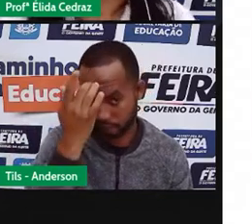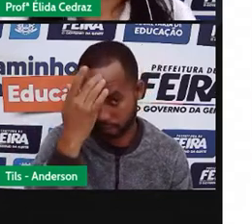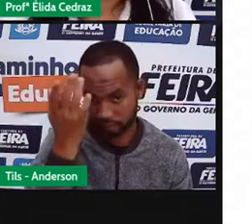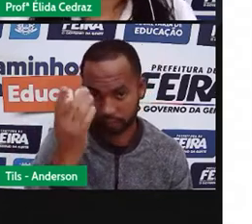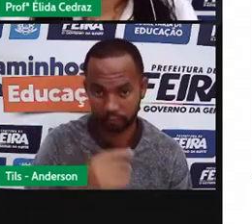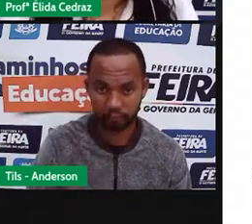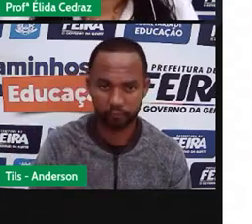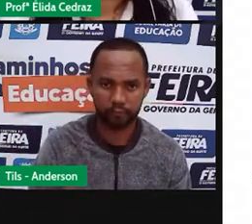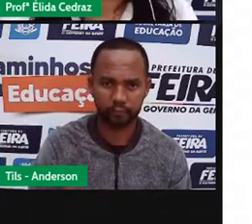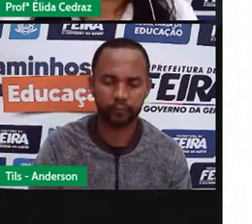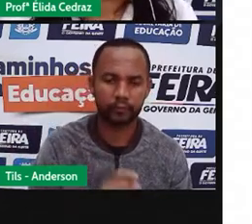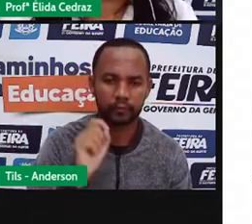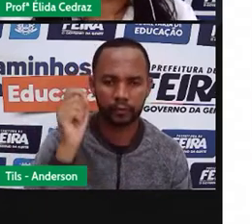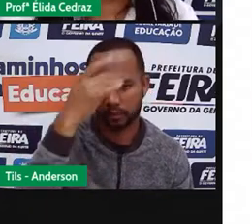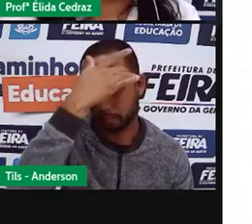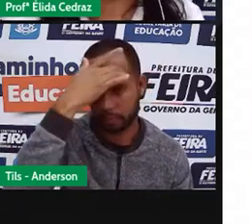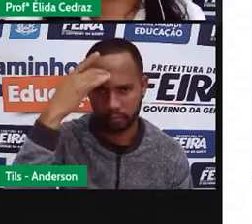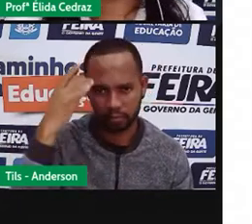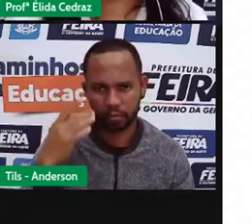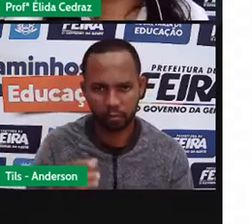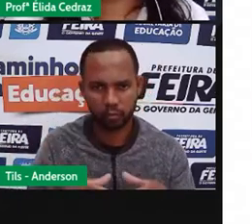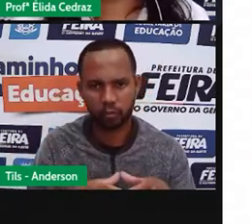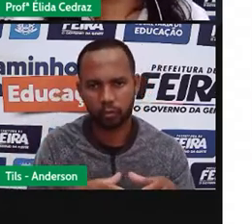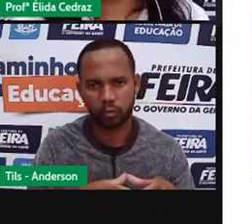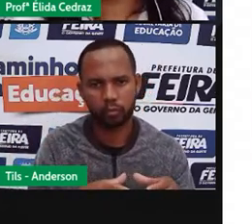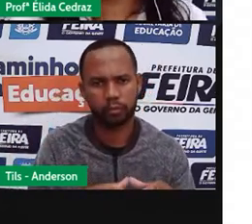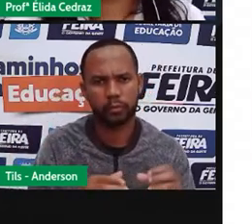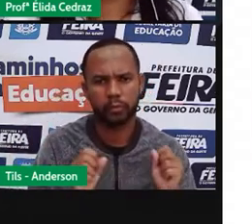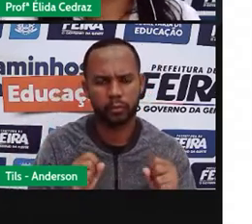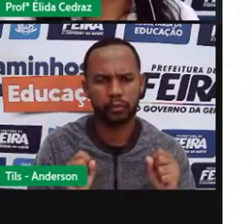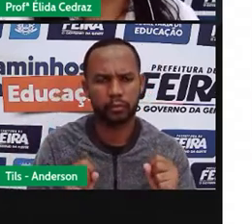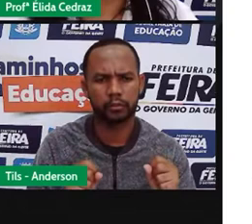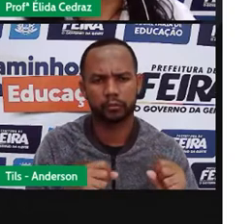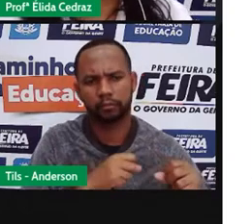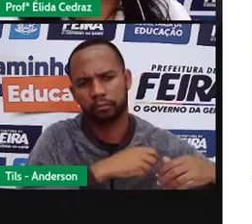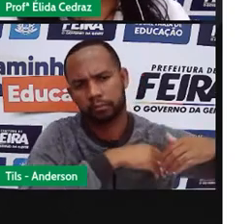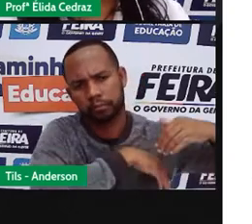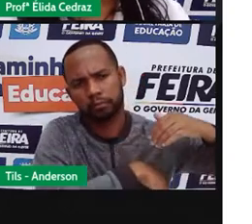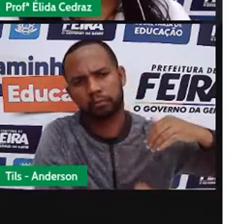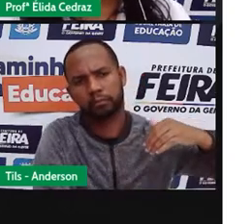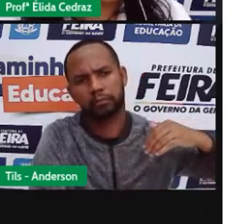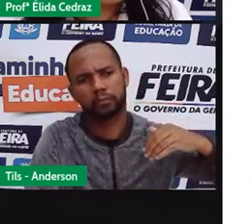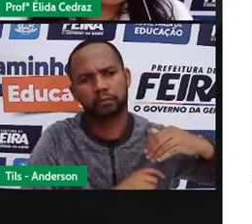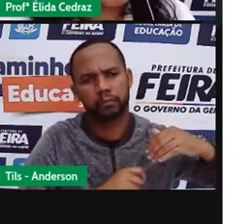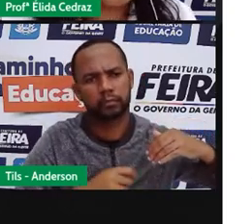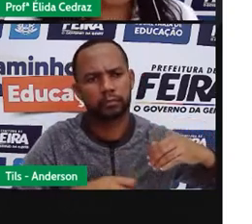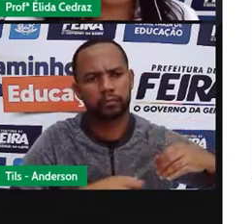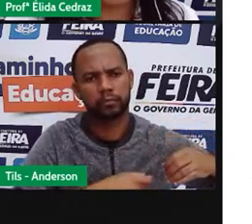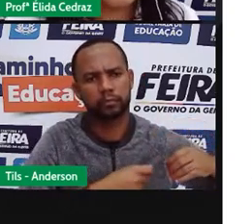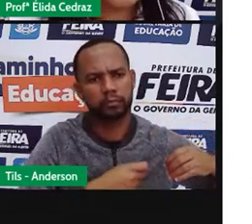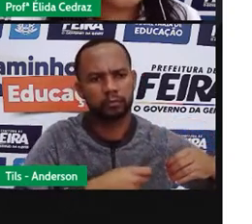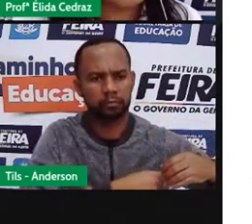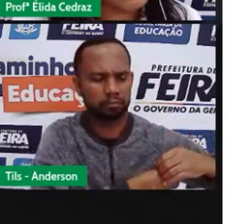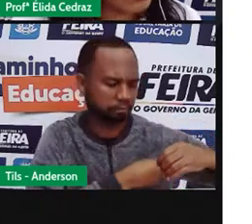transportada pelas pessoas. Poderia ir dentro da bolsa, poderia ser colocada numa